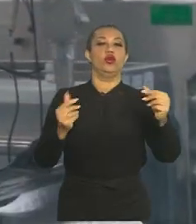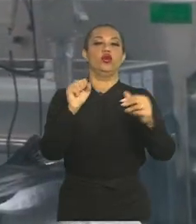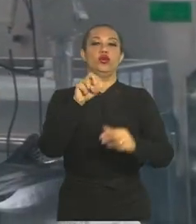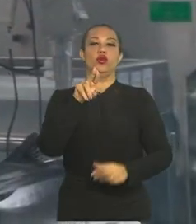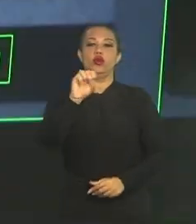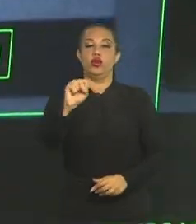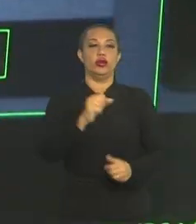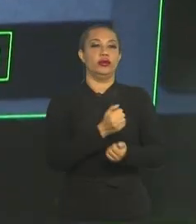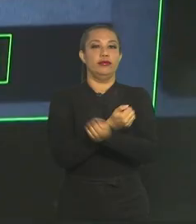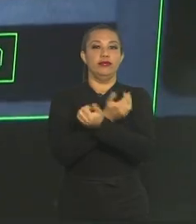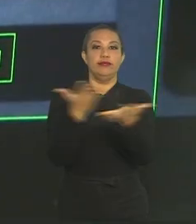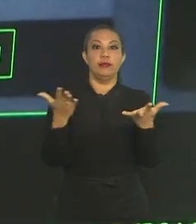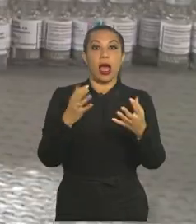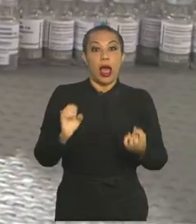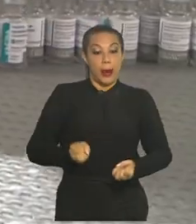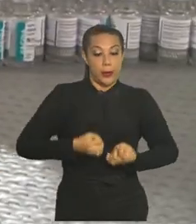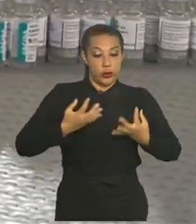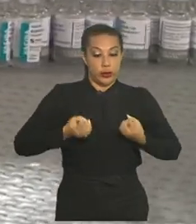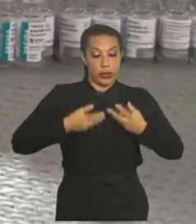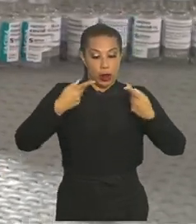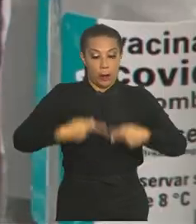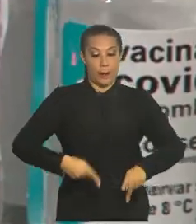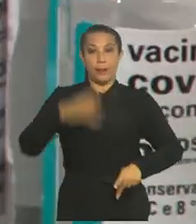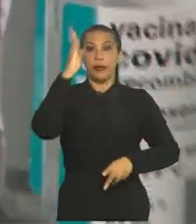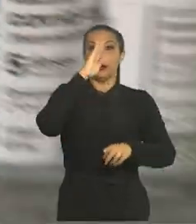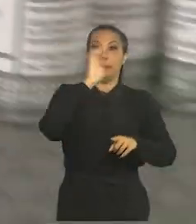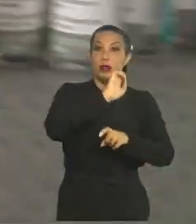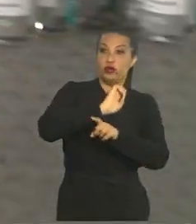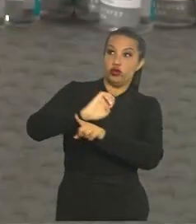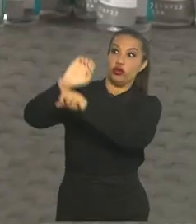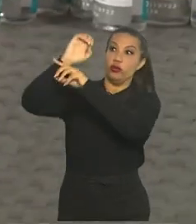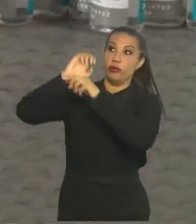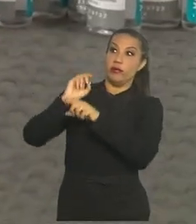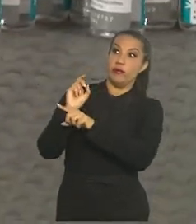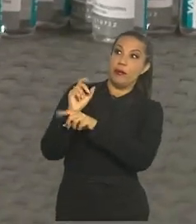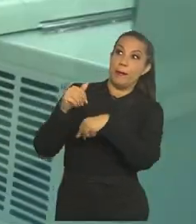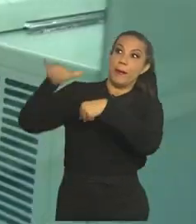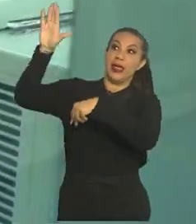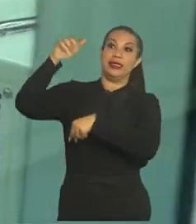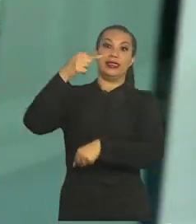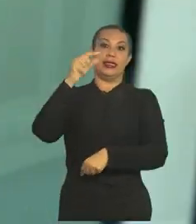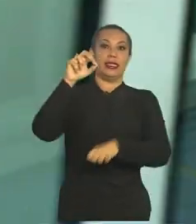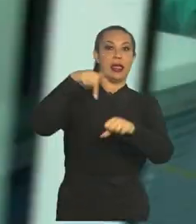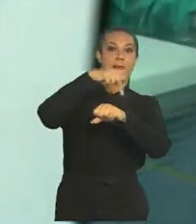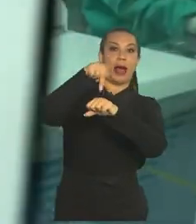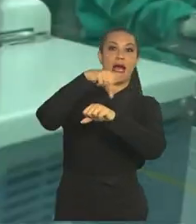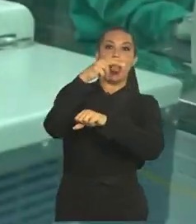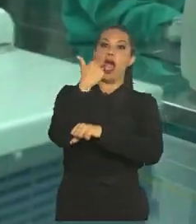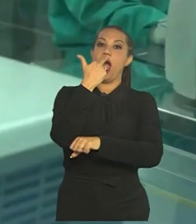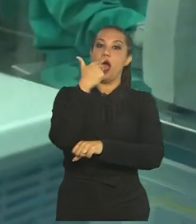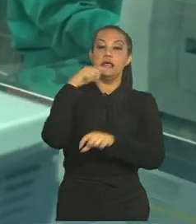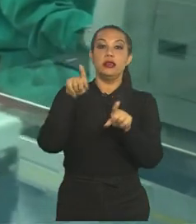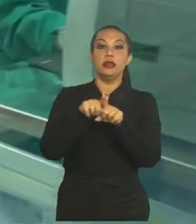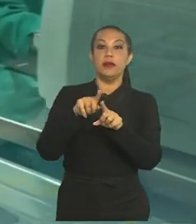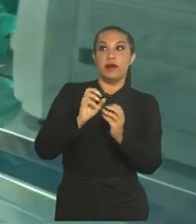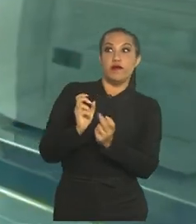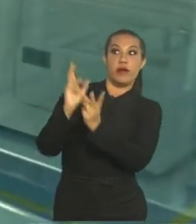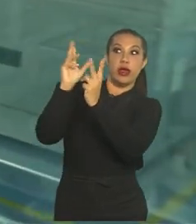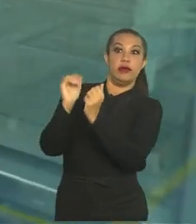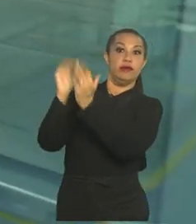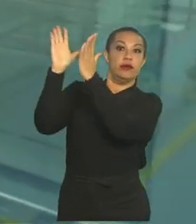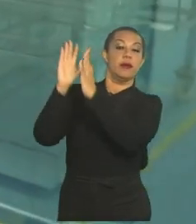Parte da produção brasileira também é exportada para mais de 70 países. O trabalho, realizado pelos 2